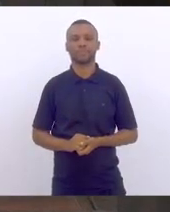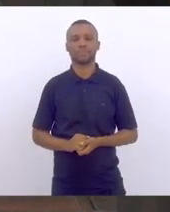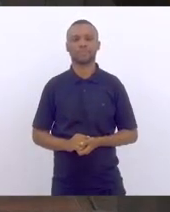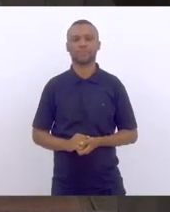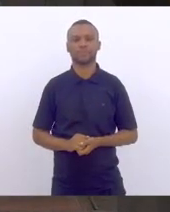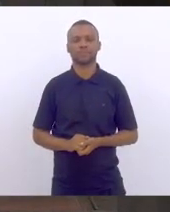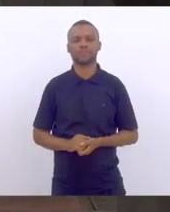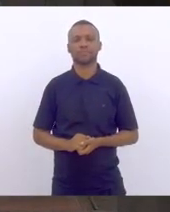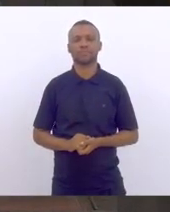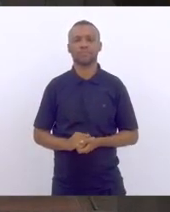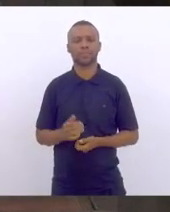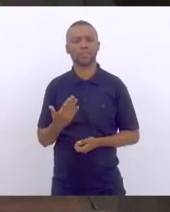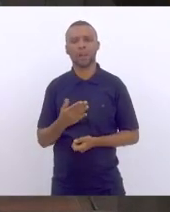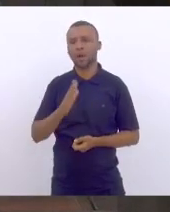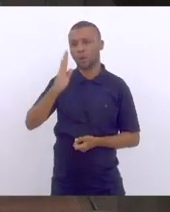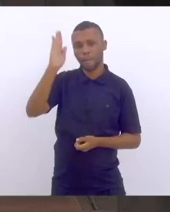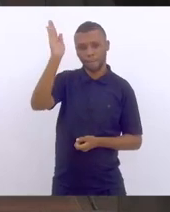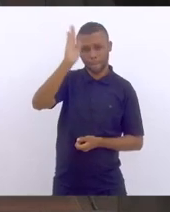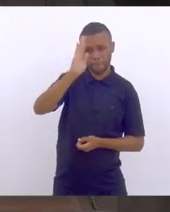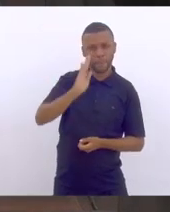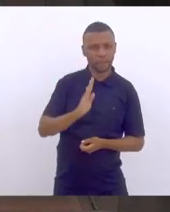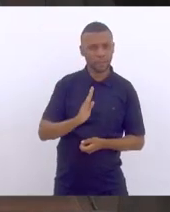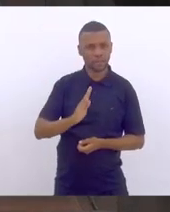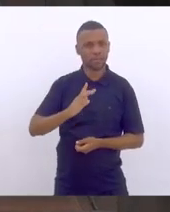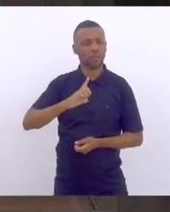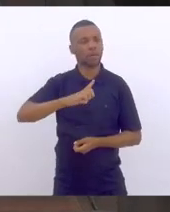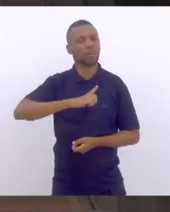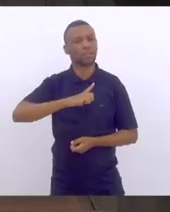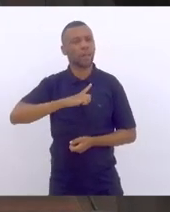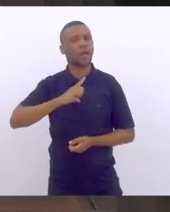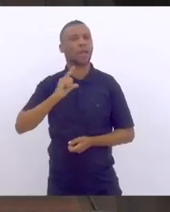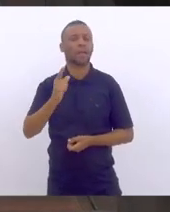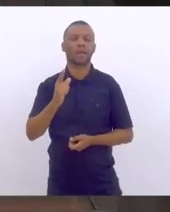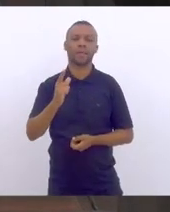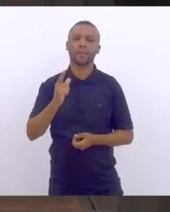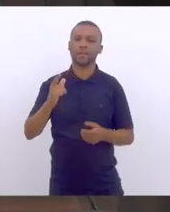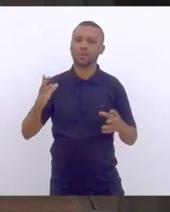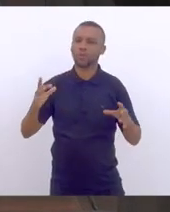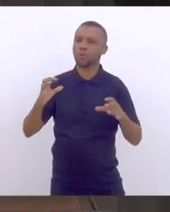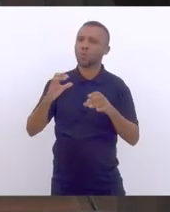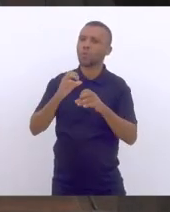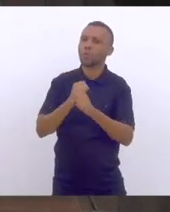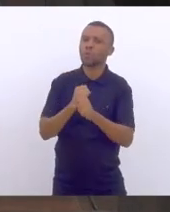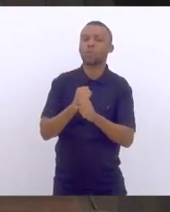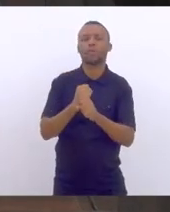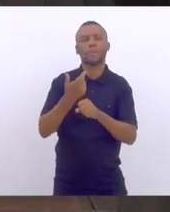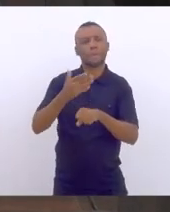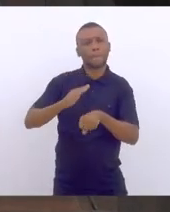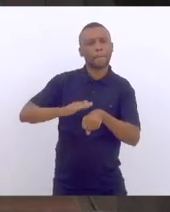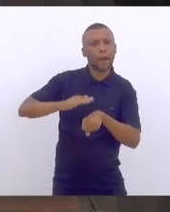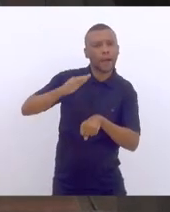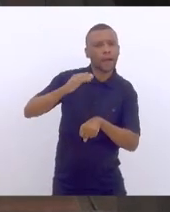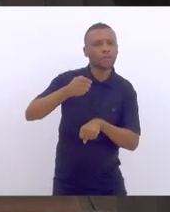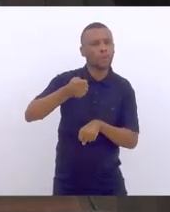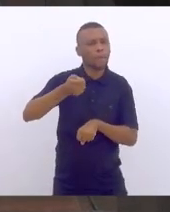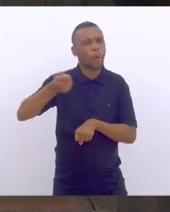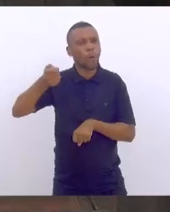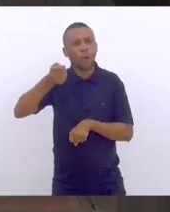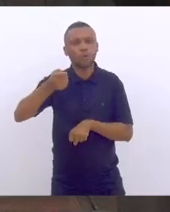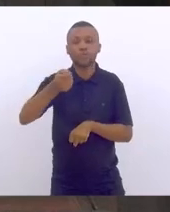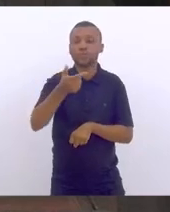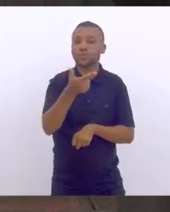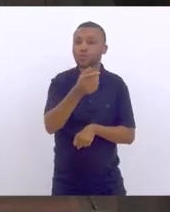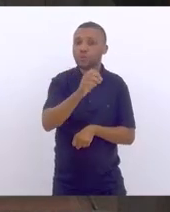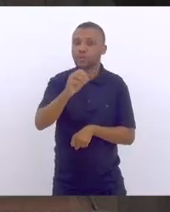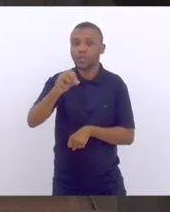país que tem um pouco mais de 200 milhões de habitantes,